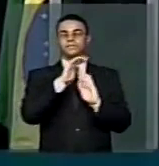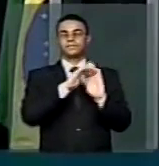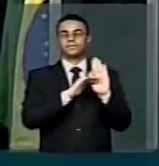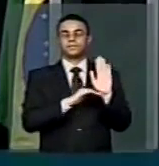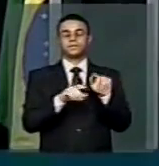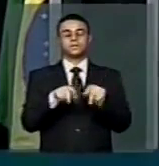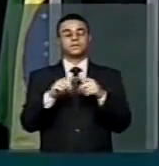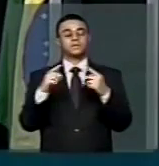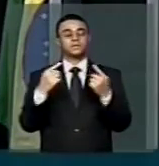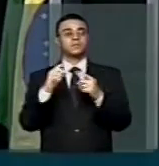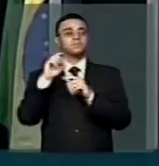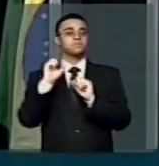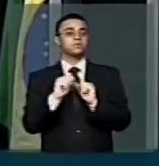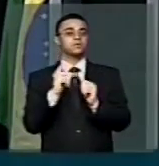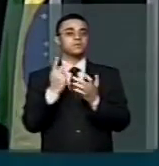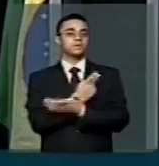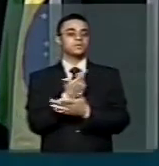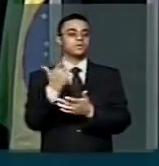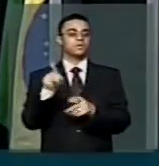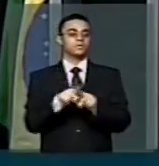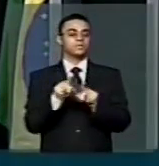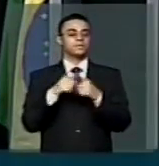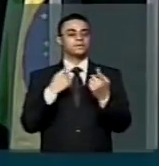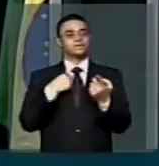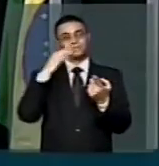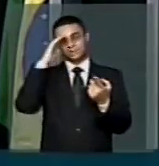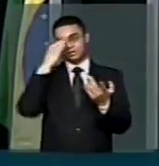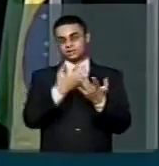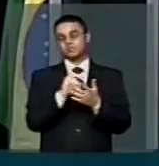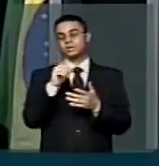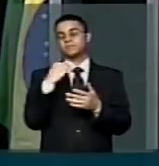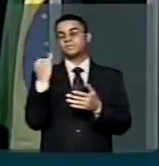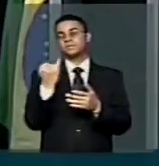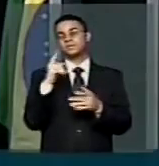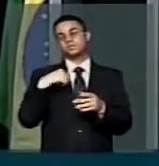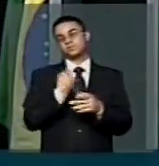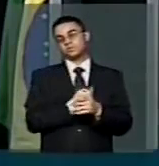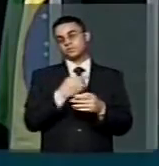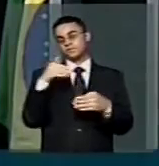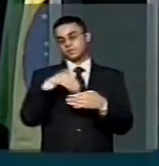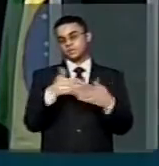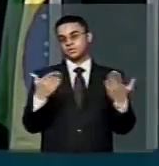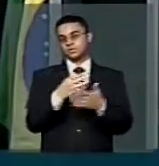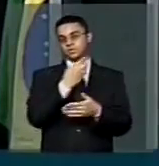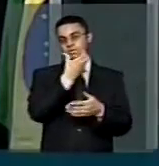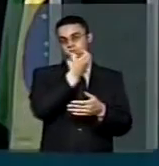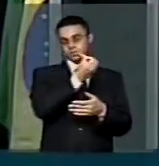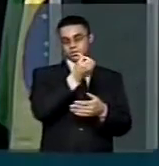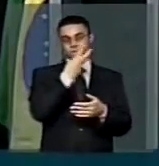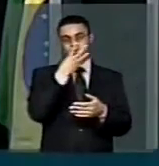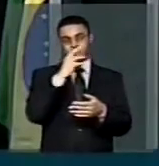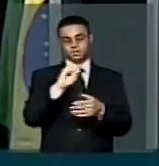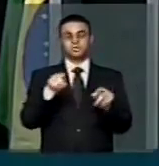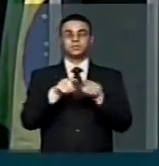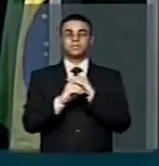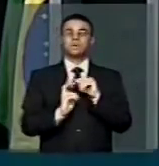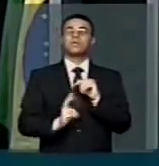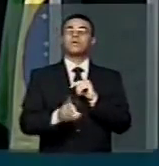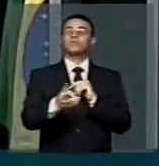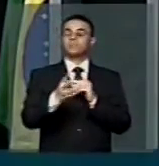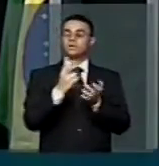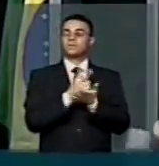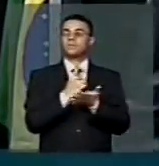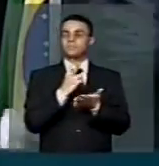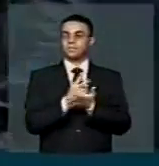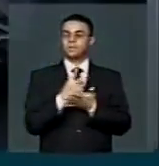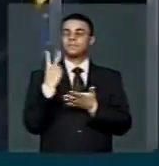creio que é importante que nós não só votemos o 630 e mantenhamos o texto que